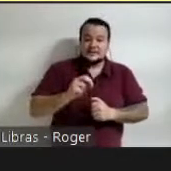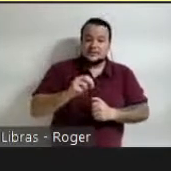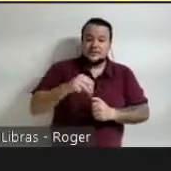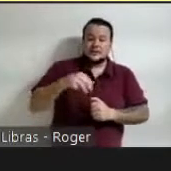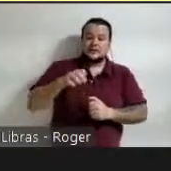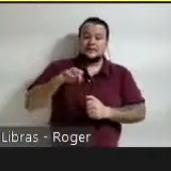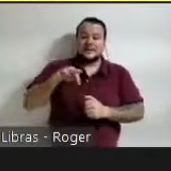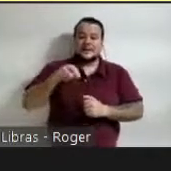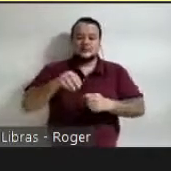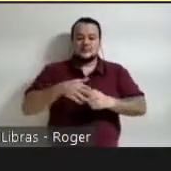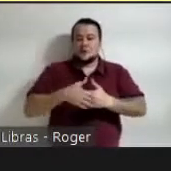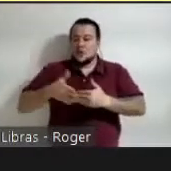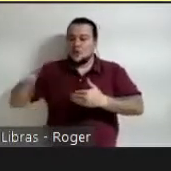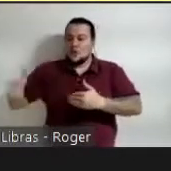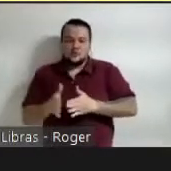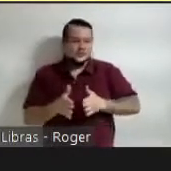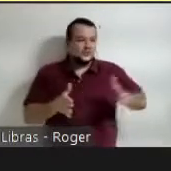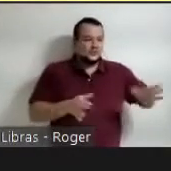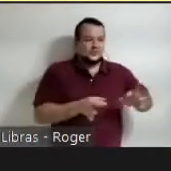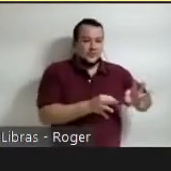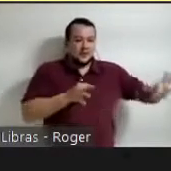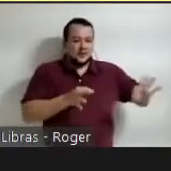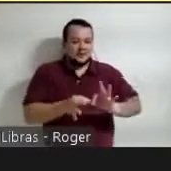dos horizontes da cidade e do mar.